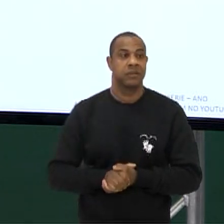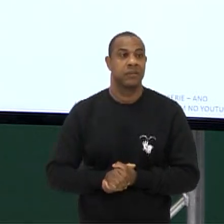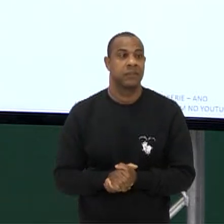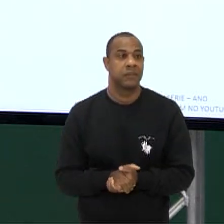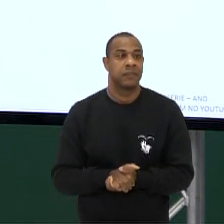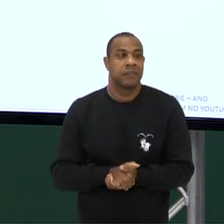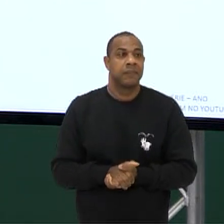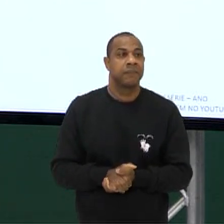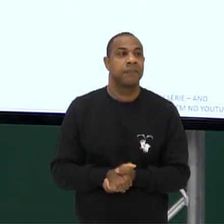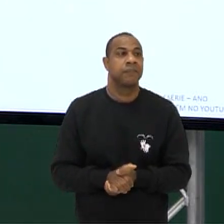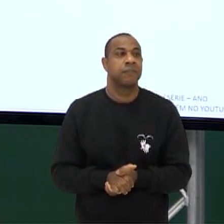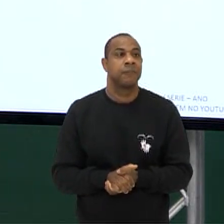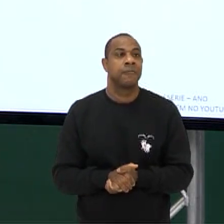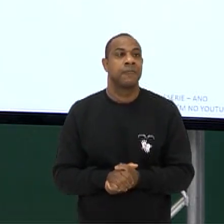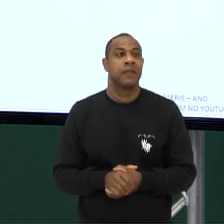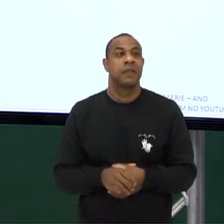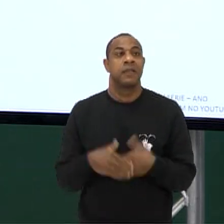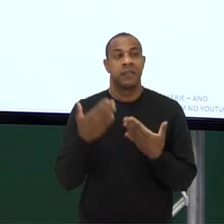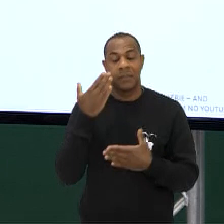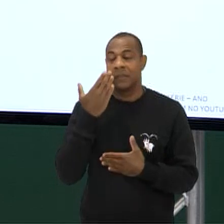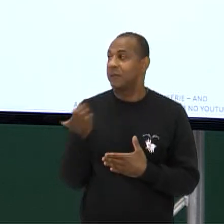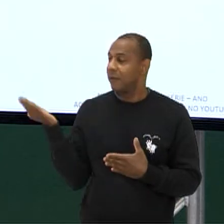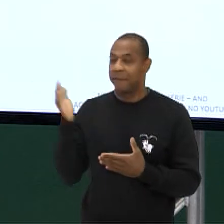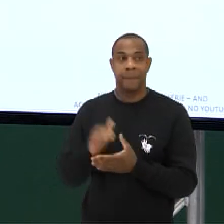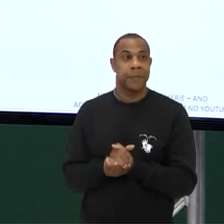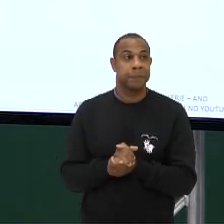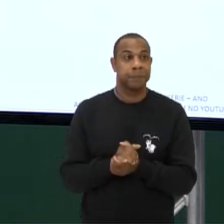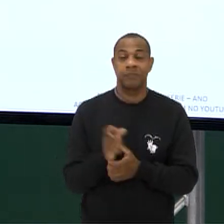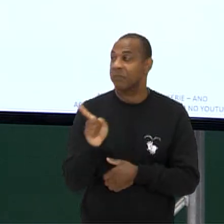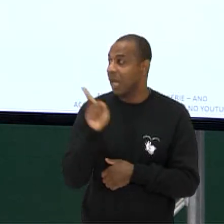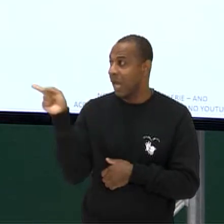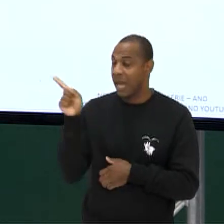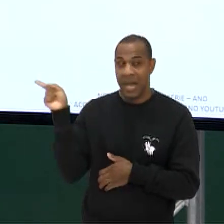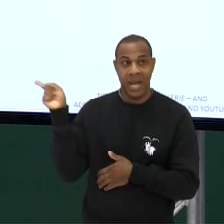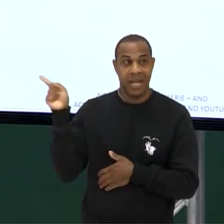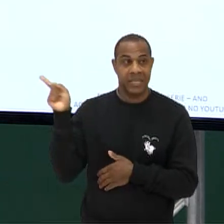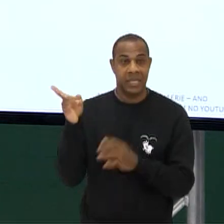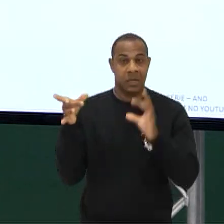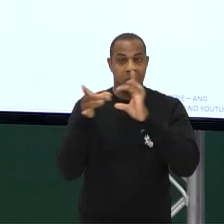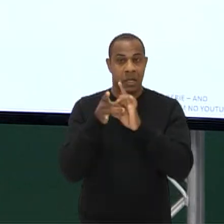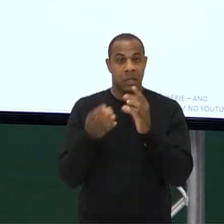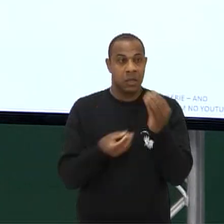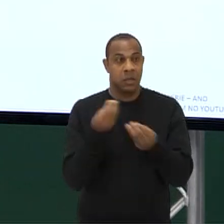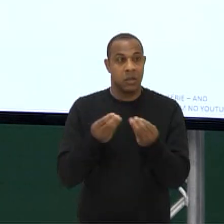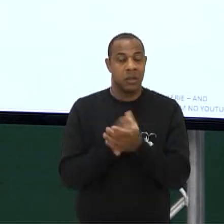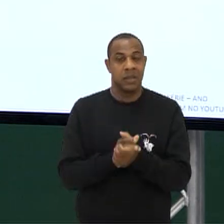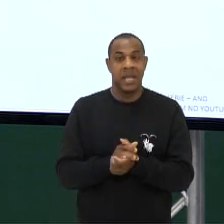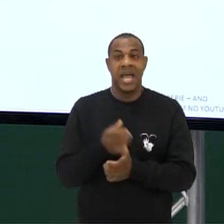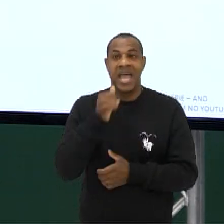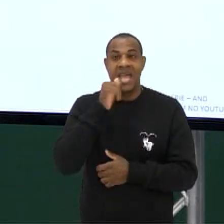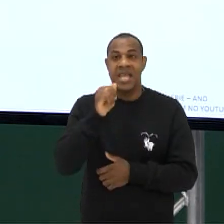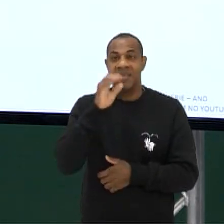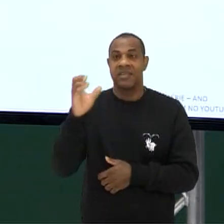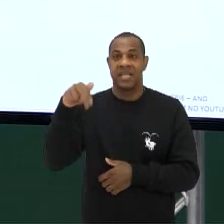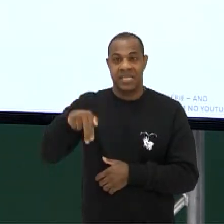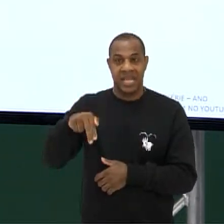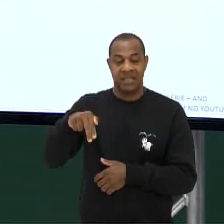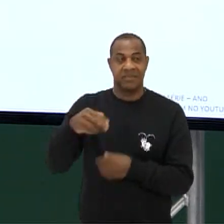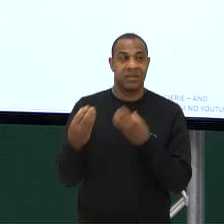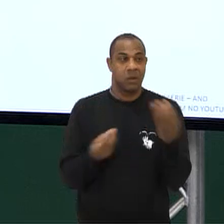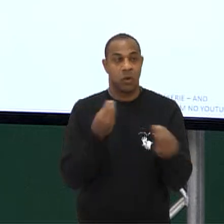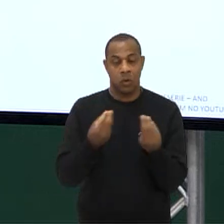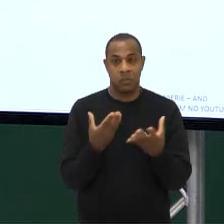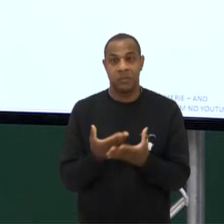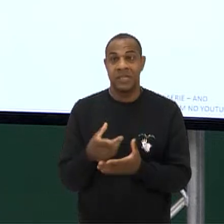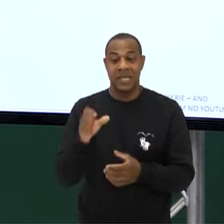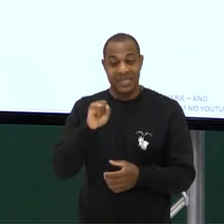um espacinho Para nós aí Queridos Aqui A nossa conexão Vai ser através Da energia cinética Ou seja Para